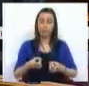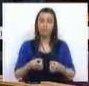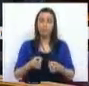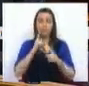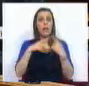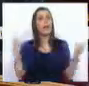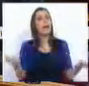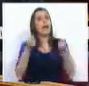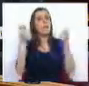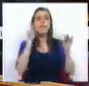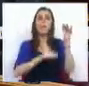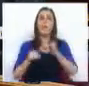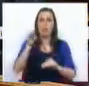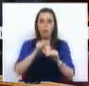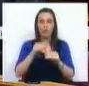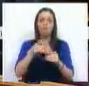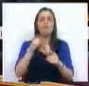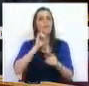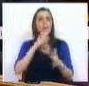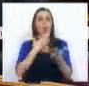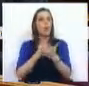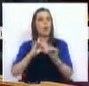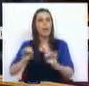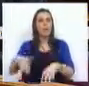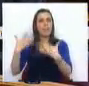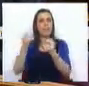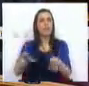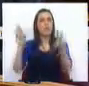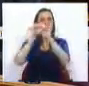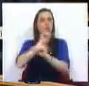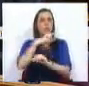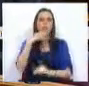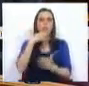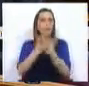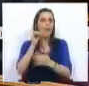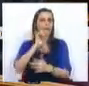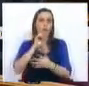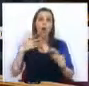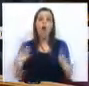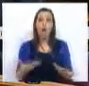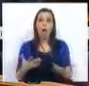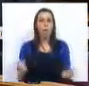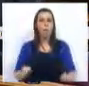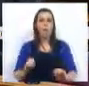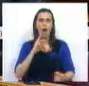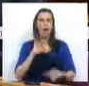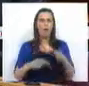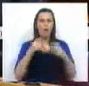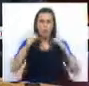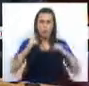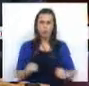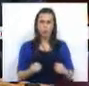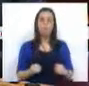em campanha eleitoral, por descredibilizar a iniciativa Novas Oportunidades Agora, sem qualquer avaliação,